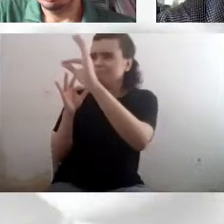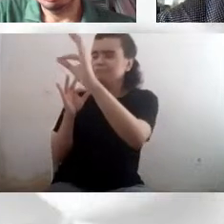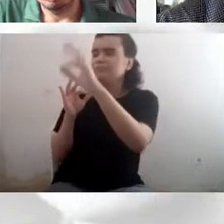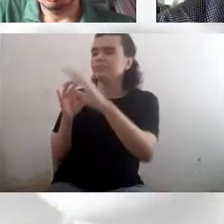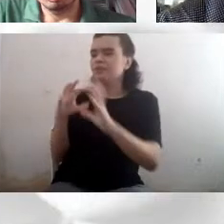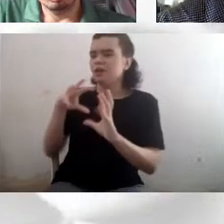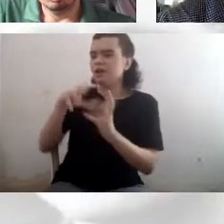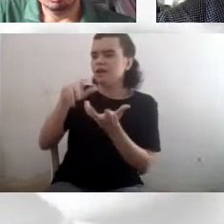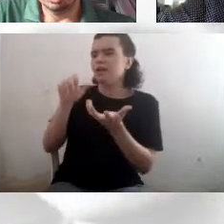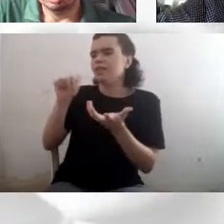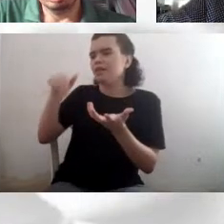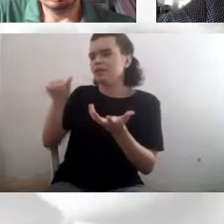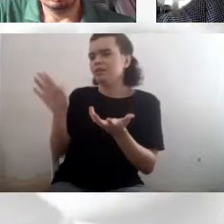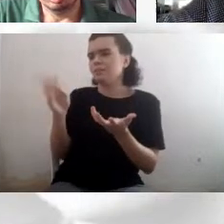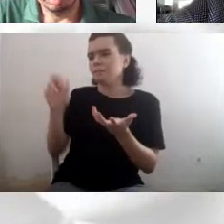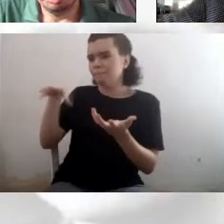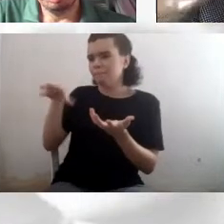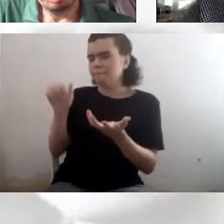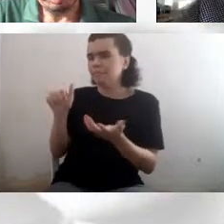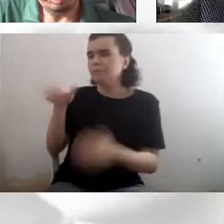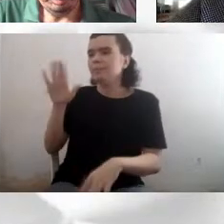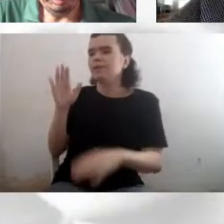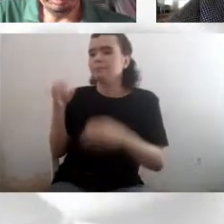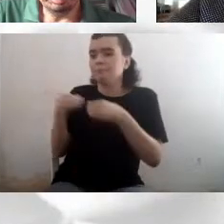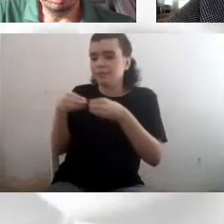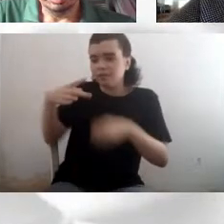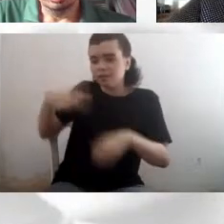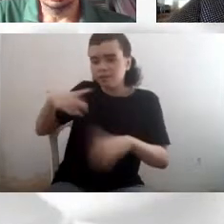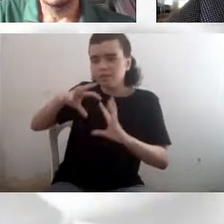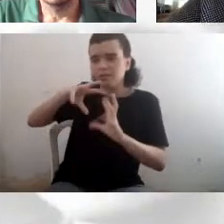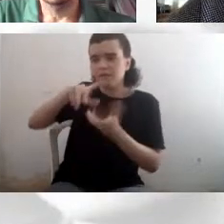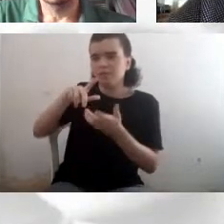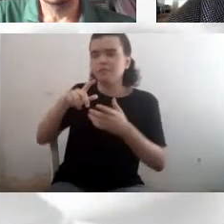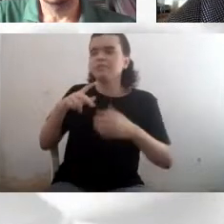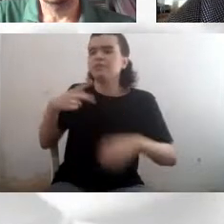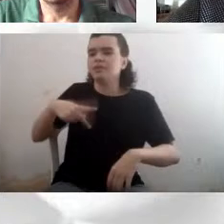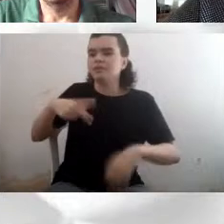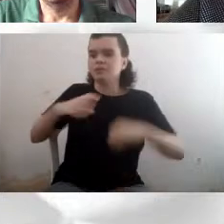É 10 parsecs, que são